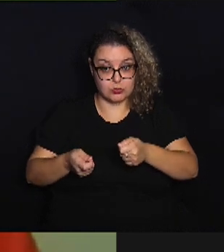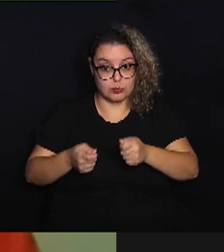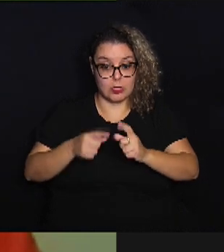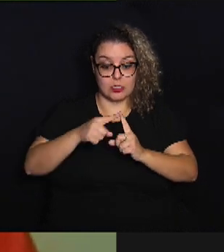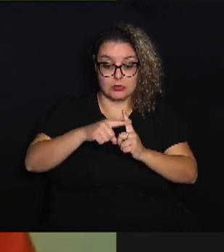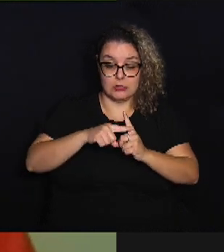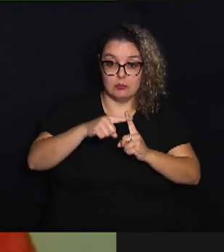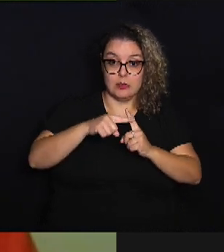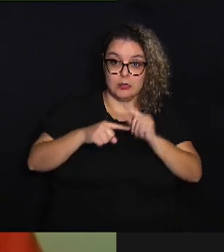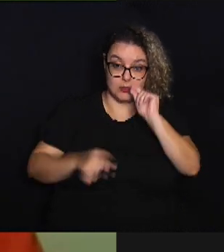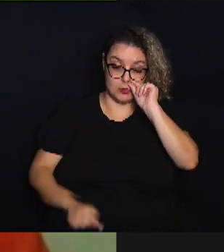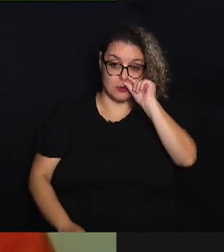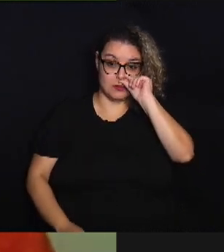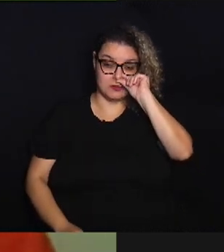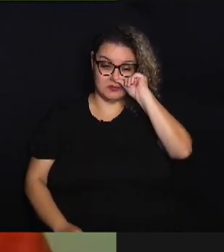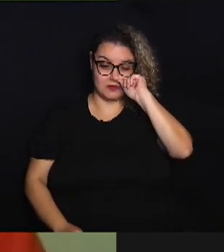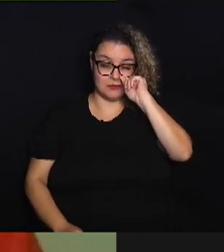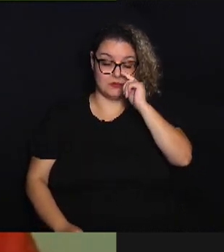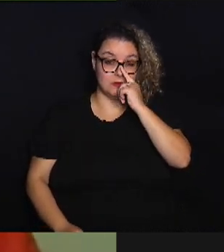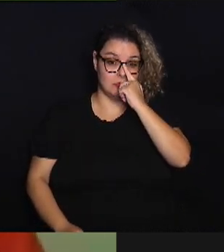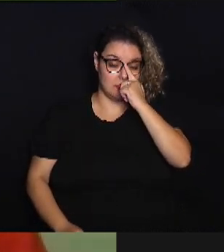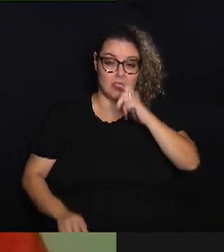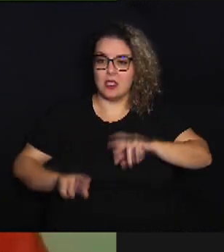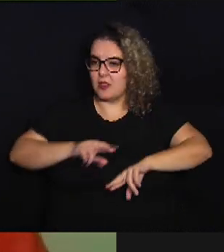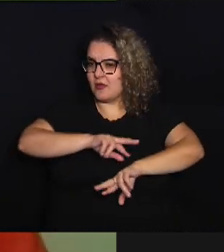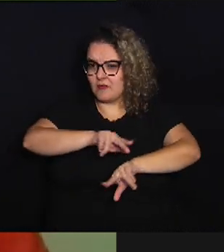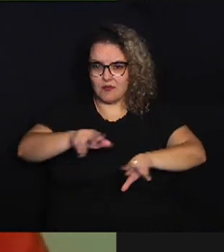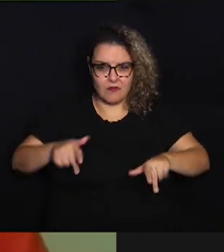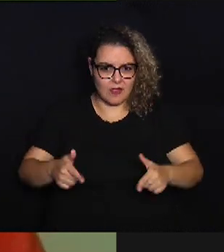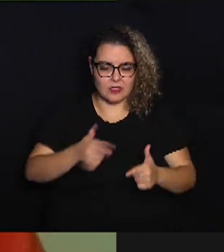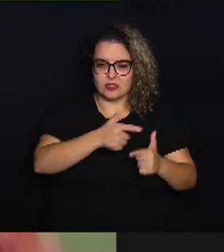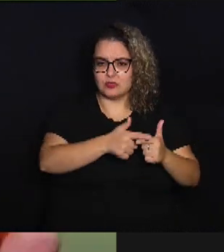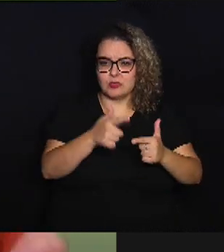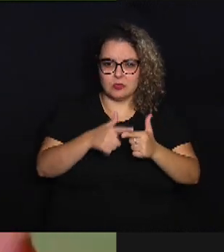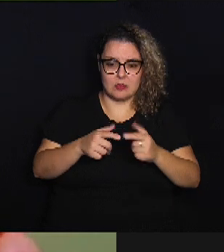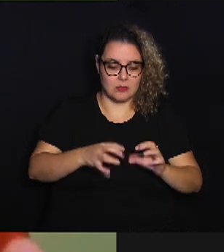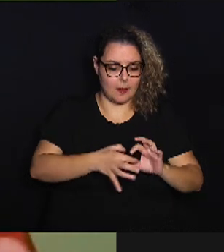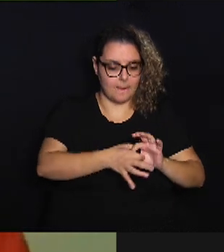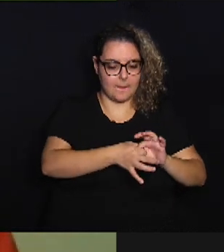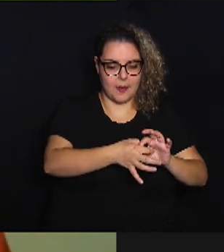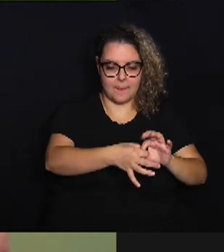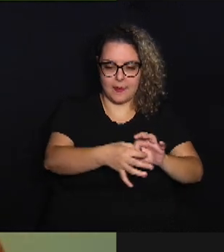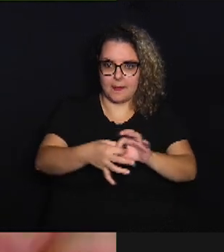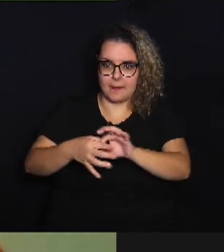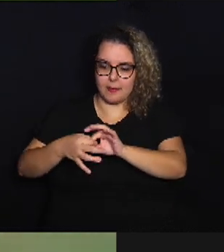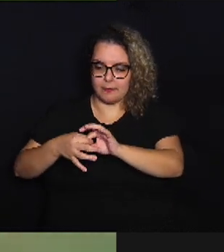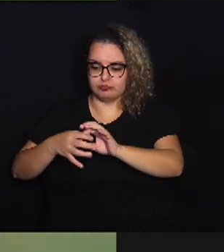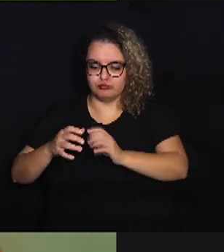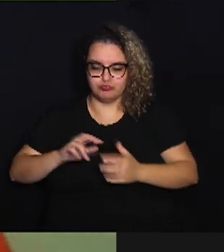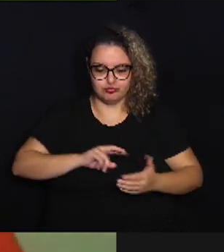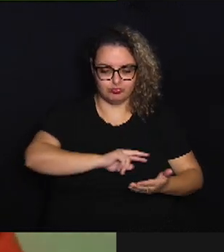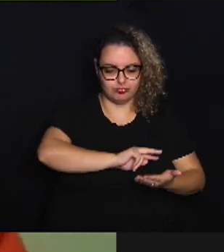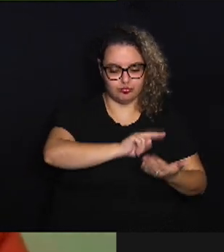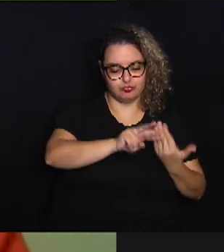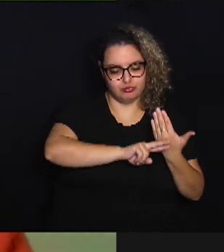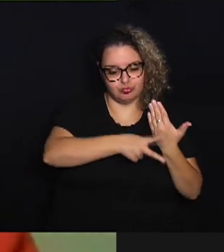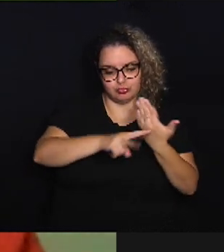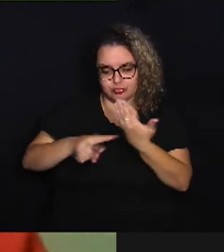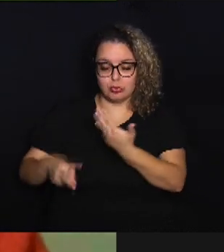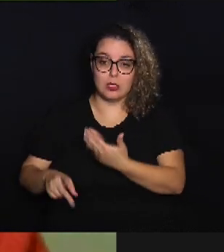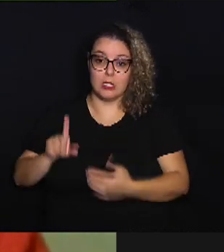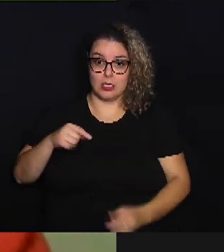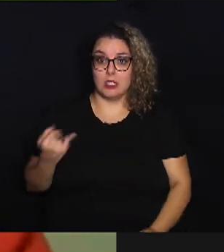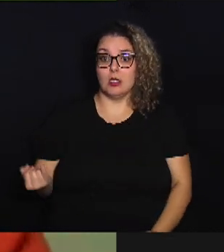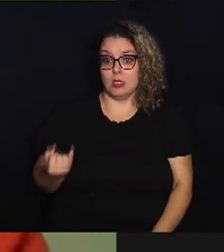e isso desencadeia uma série de problemas que, para você ter uma ideia que acho que importante também o